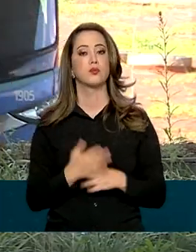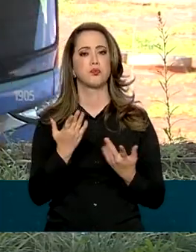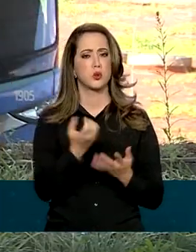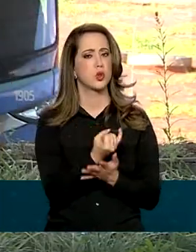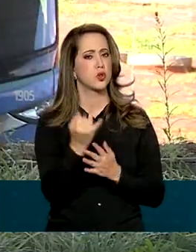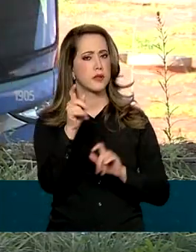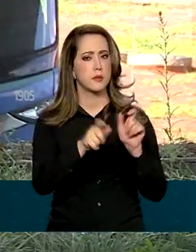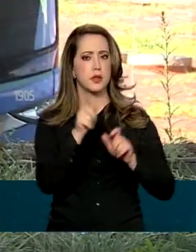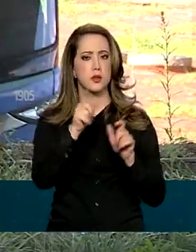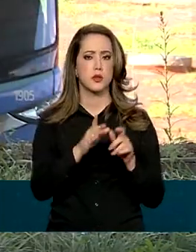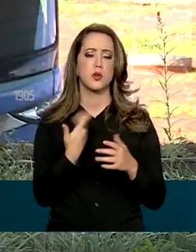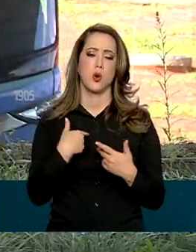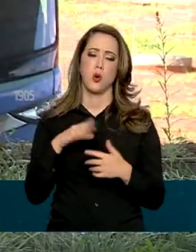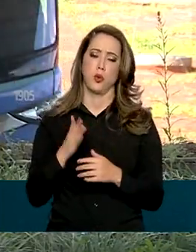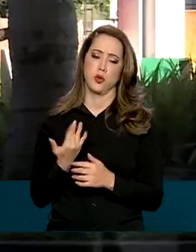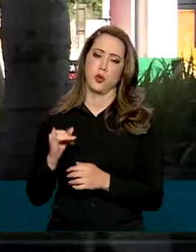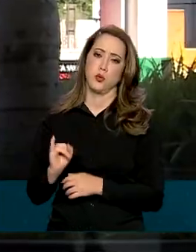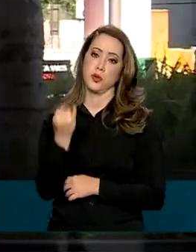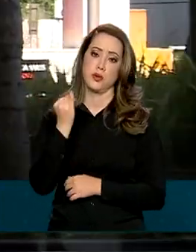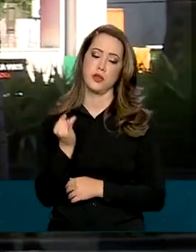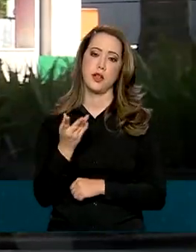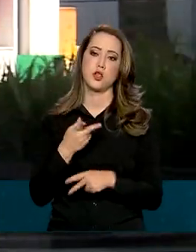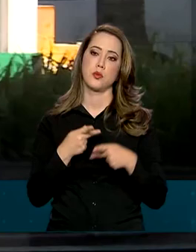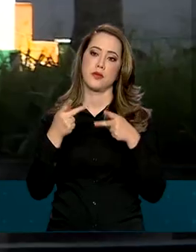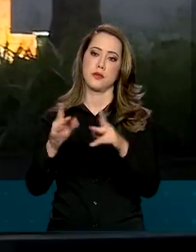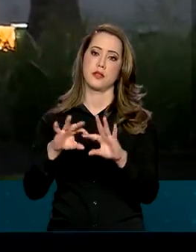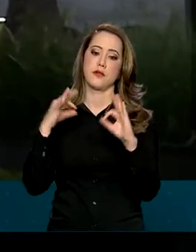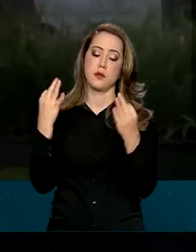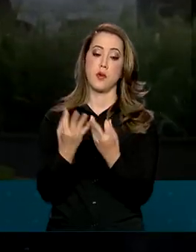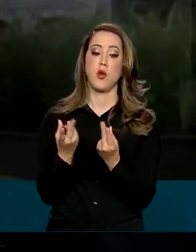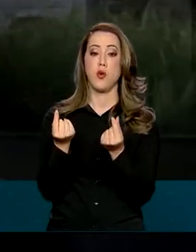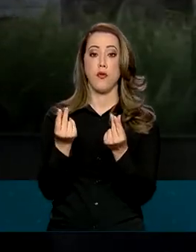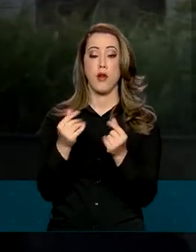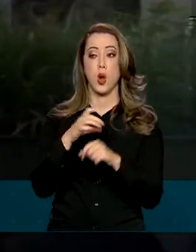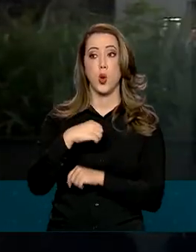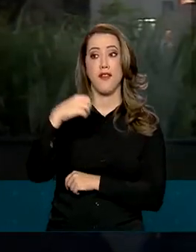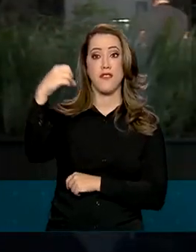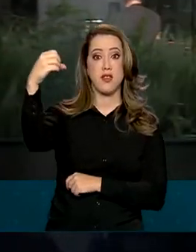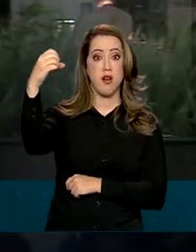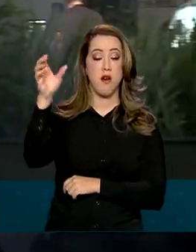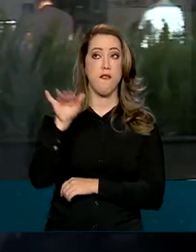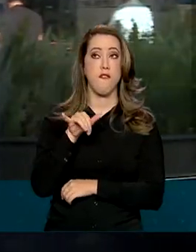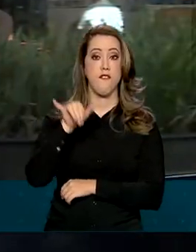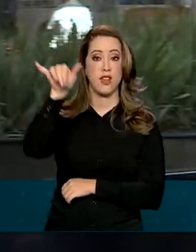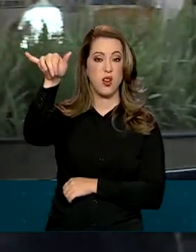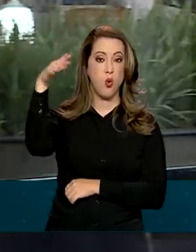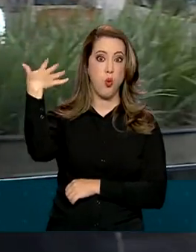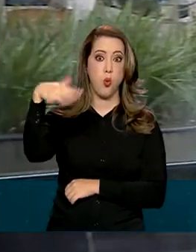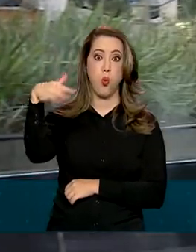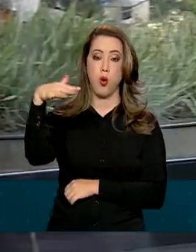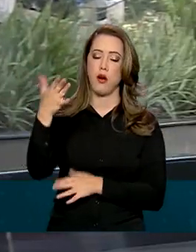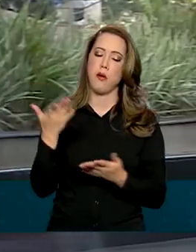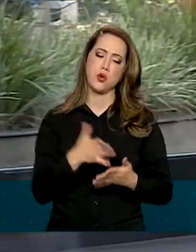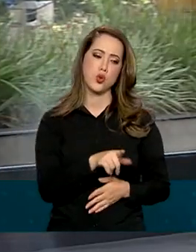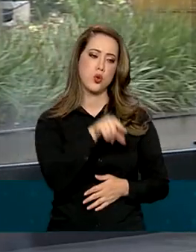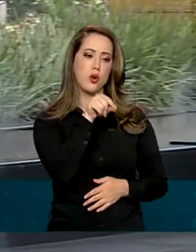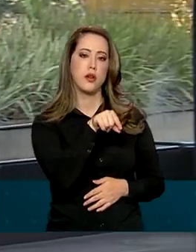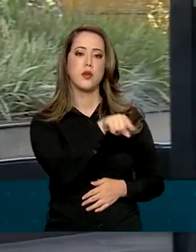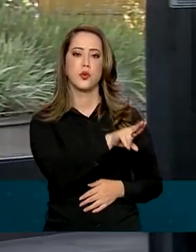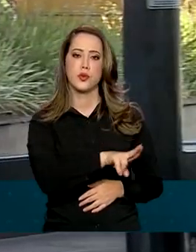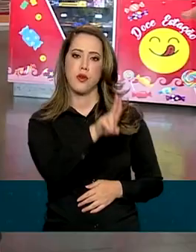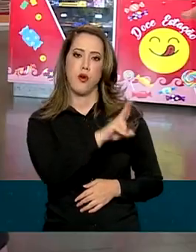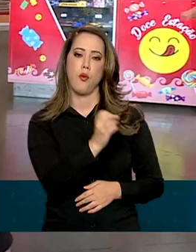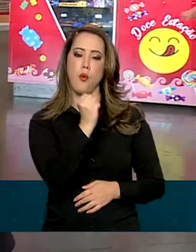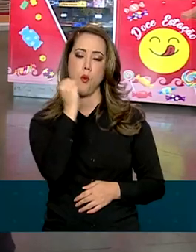aproveitar a folga para visitar familiares. E com o preço das passagens aéreas nas alturas, acabaram optando pela viagem de